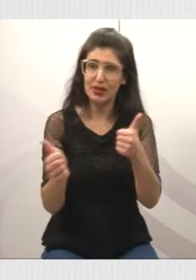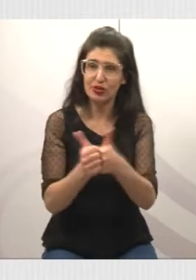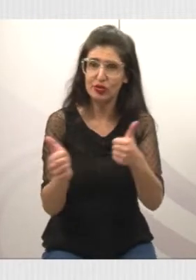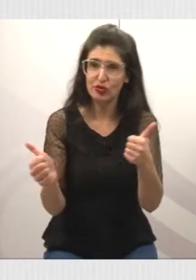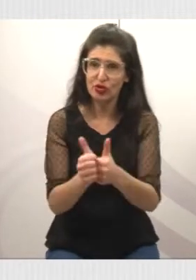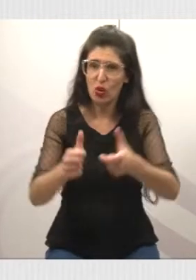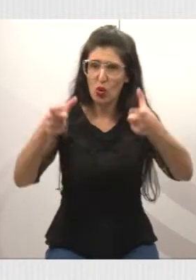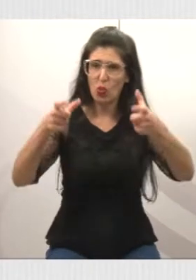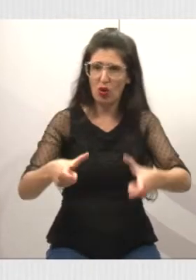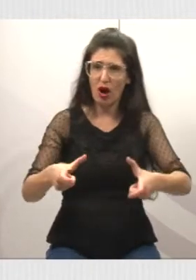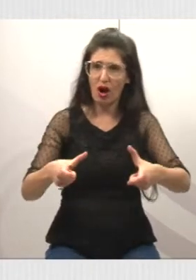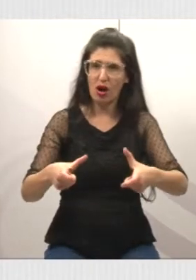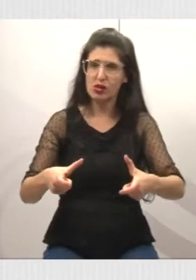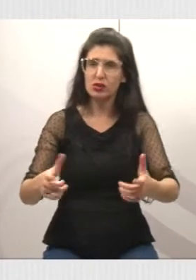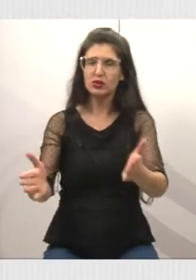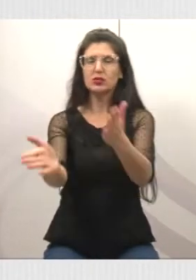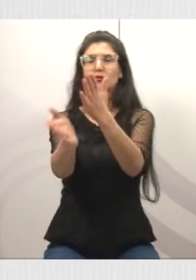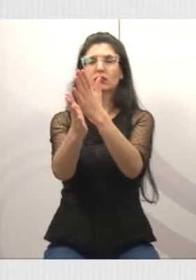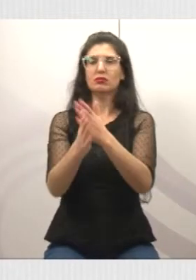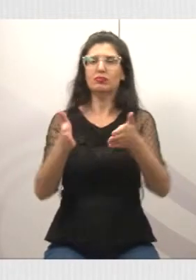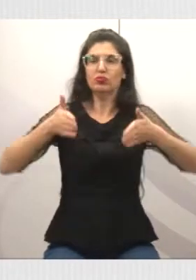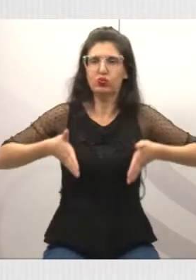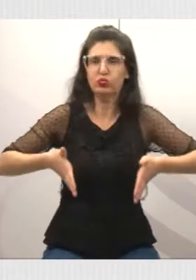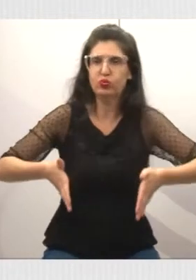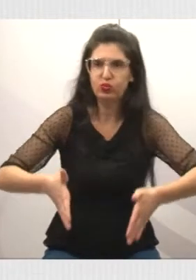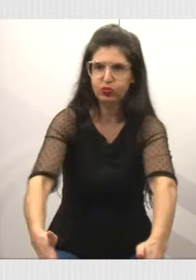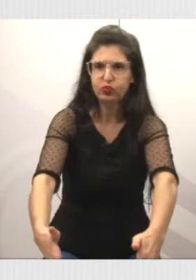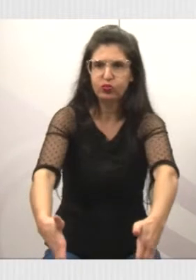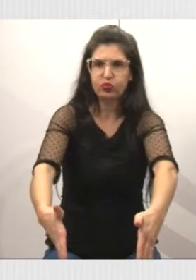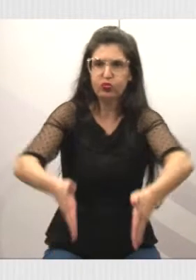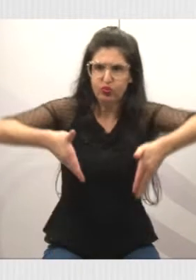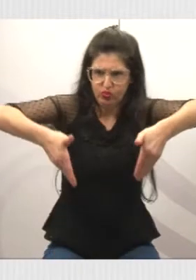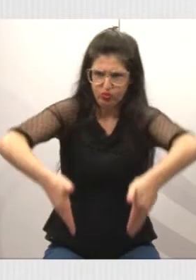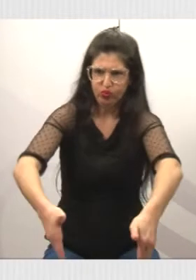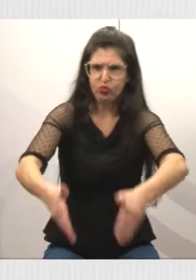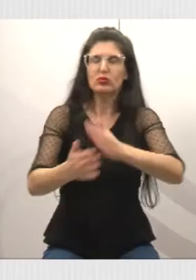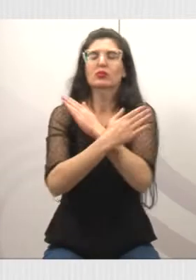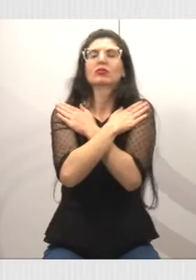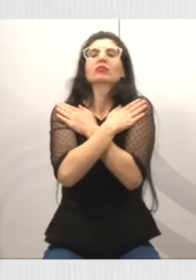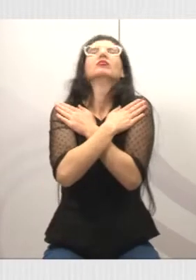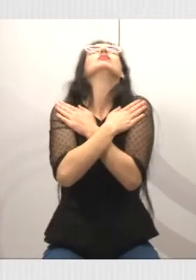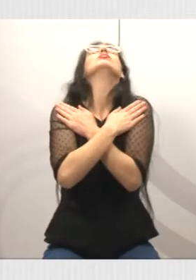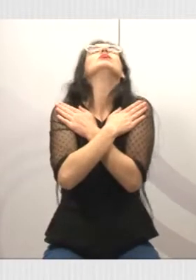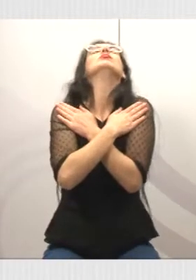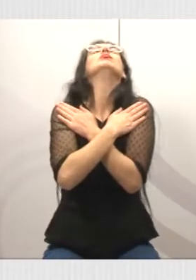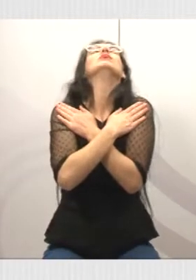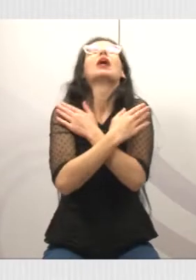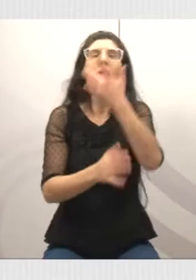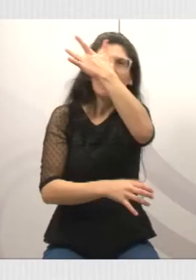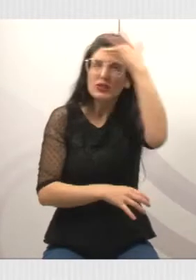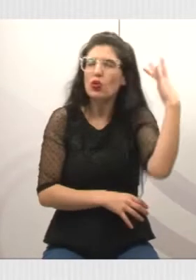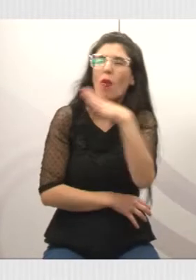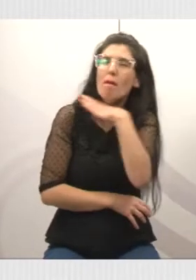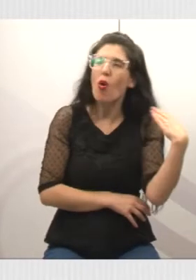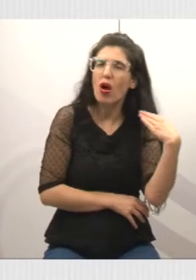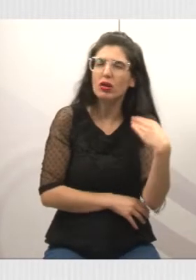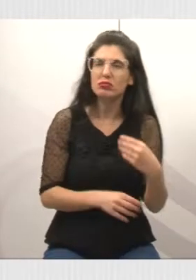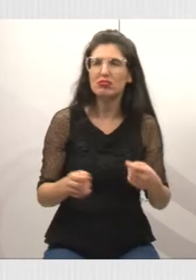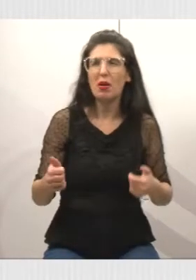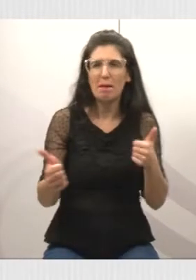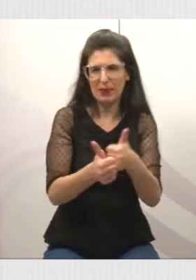sentido de cobrar a Secretaria do Meio Ambiente para que faça a limpeza da área. Mas ao mesmo tempo dizer